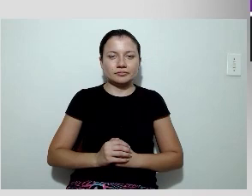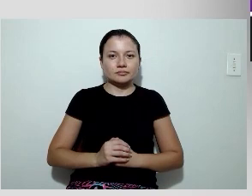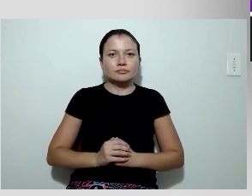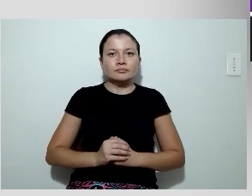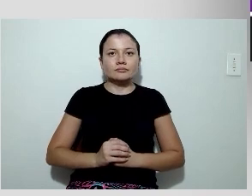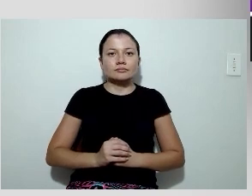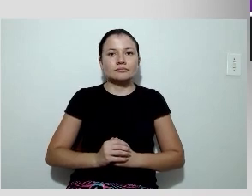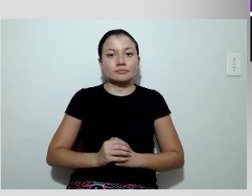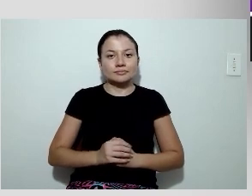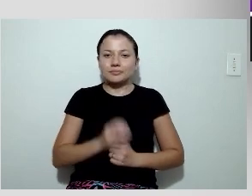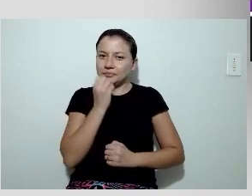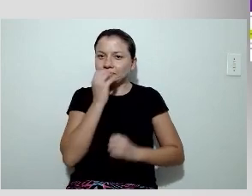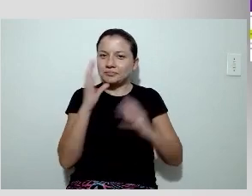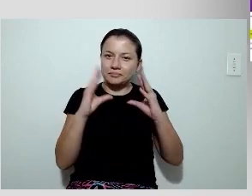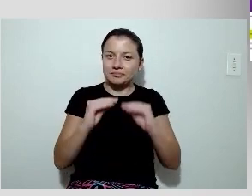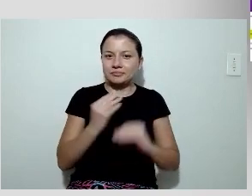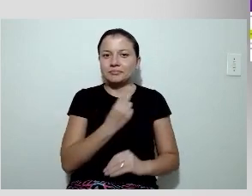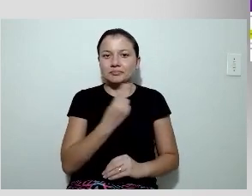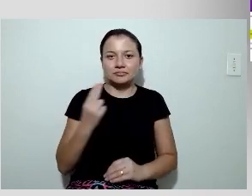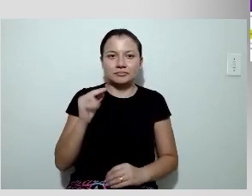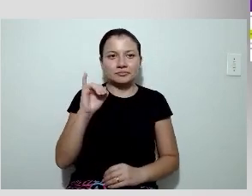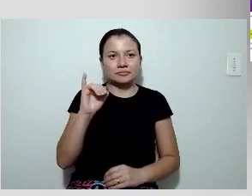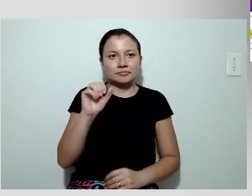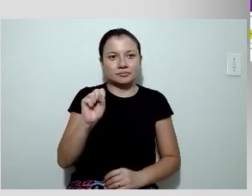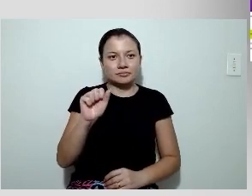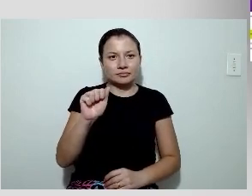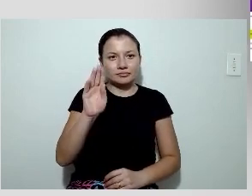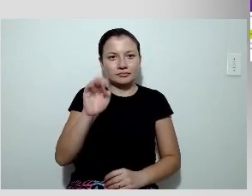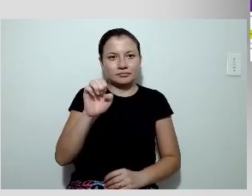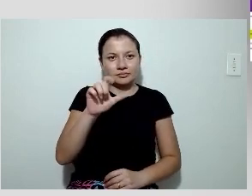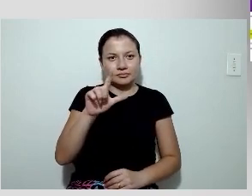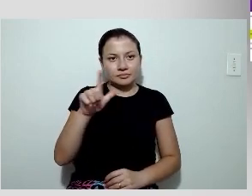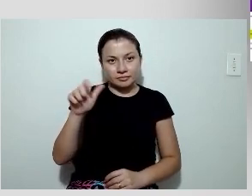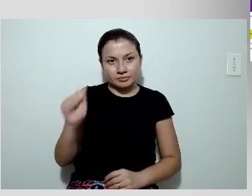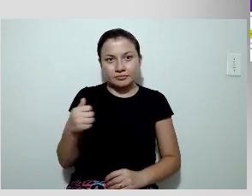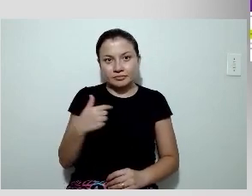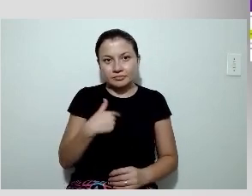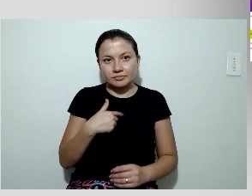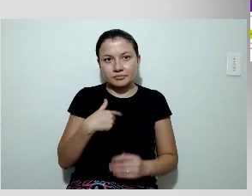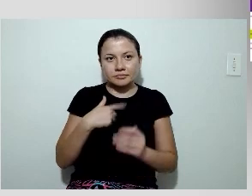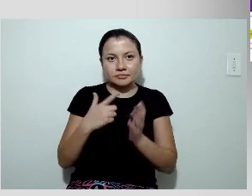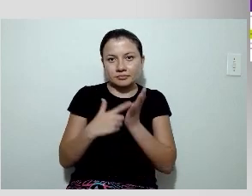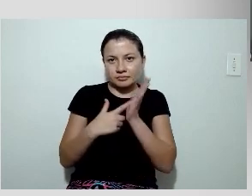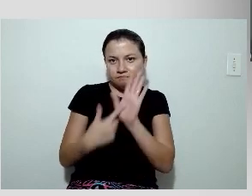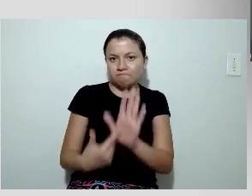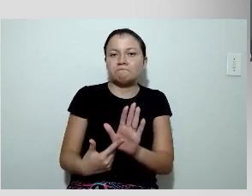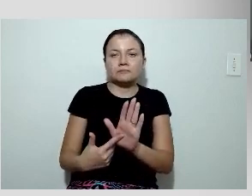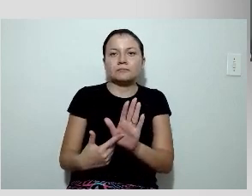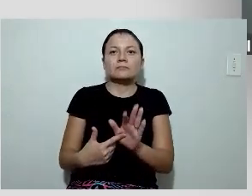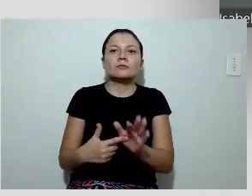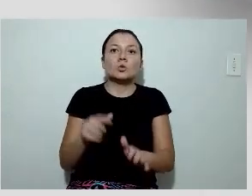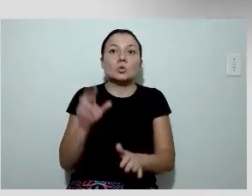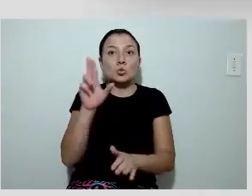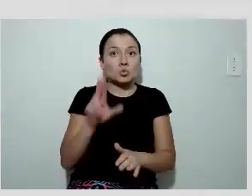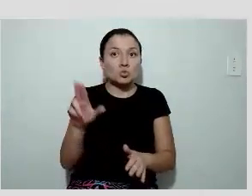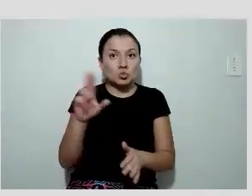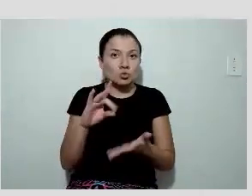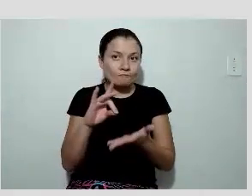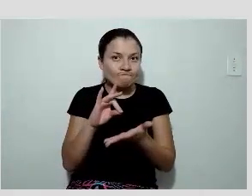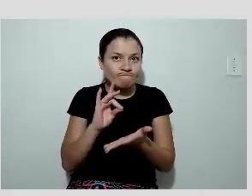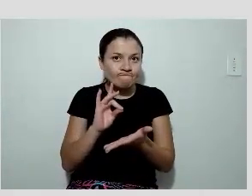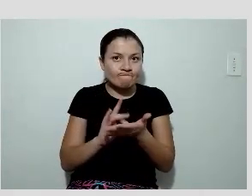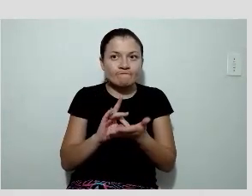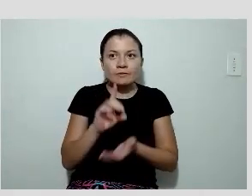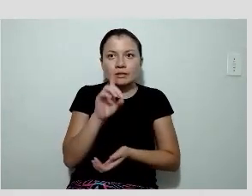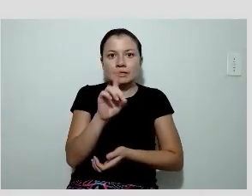Bom, boa noite. Meu nome é Isabela. Eu vou apresentar, então, um caso clínico mostrando o uso na prática do Despectos no estudo de